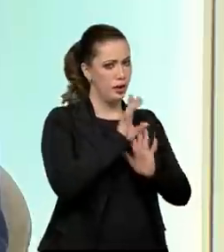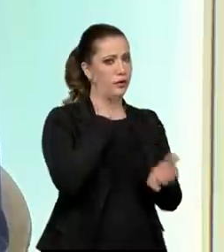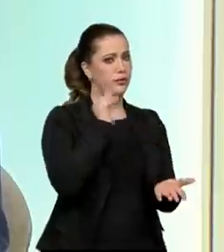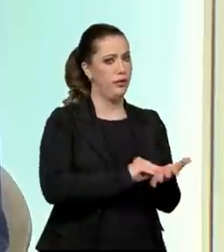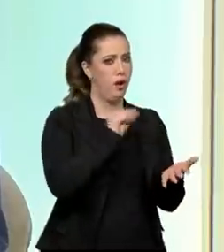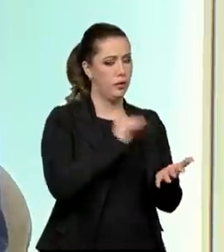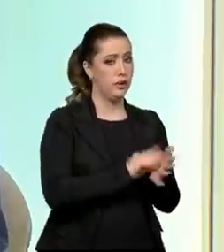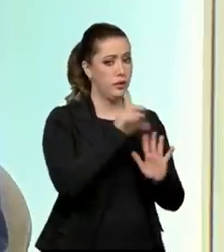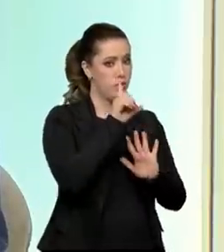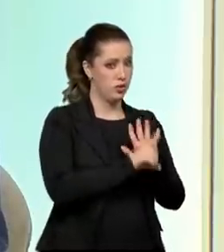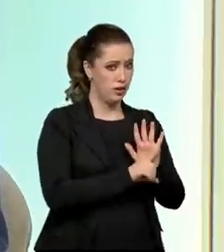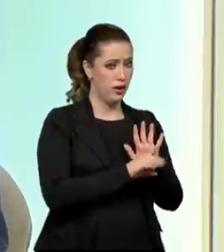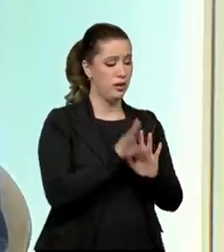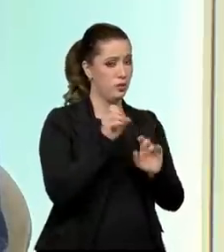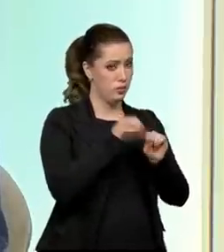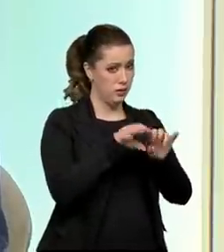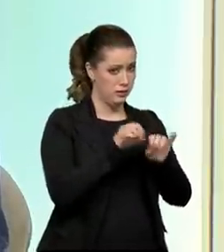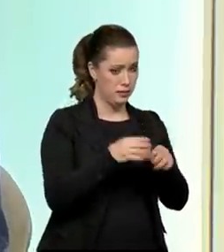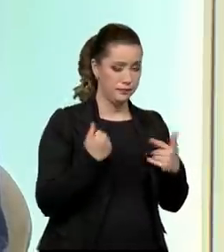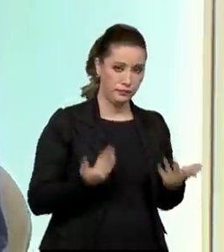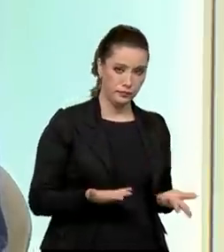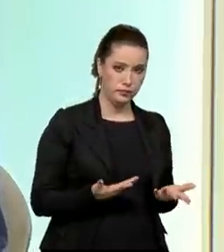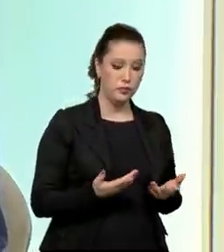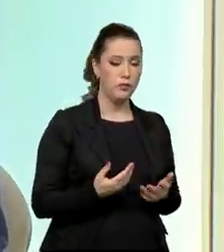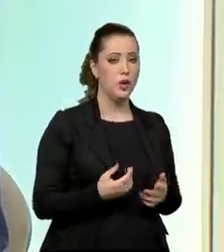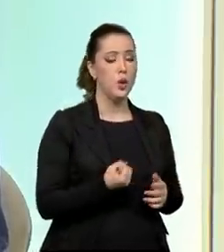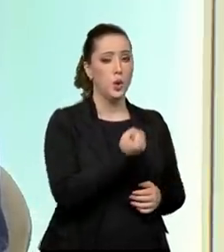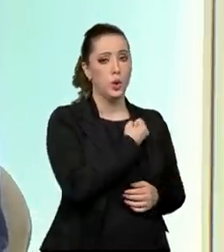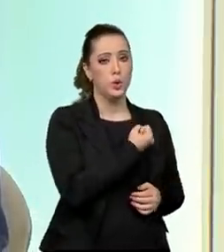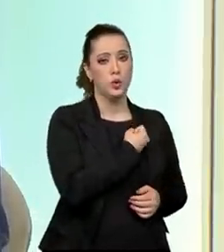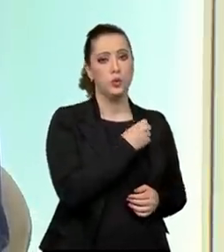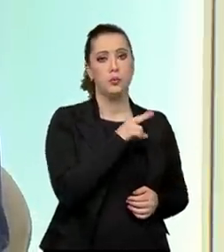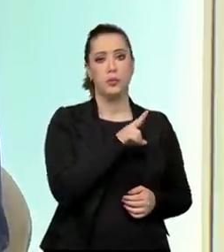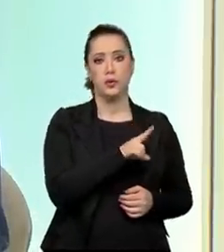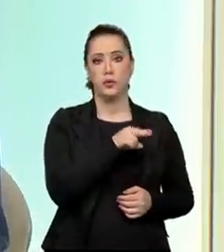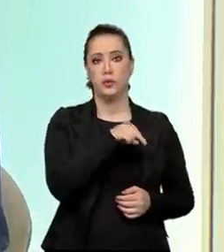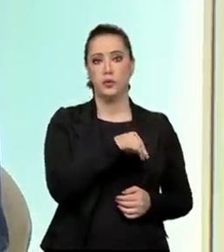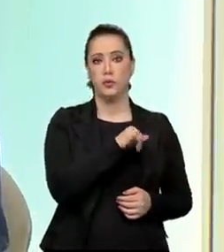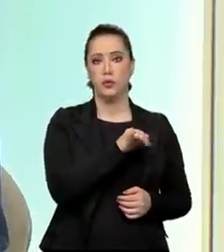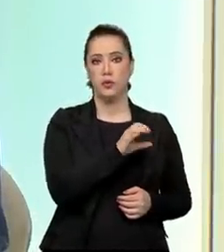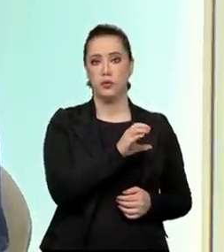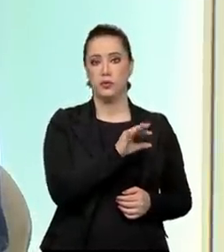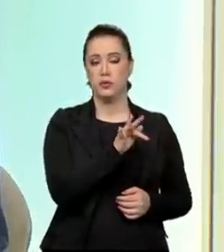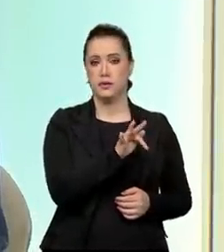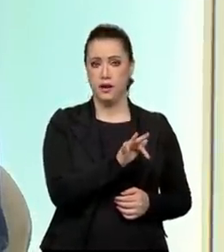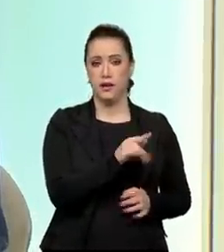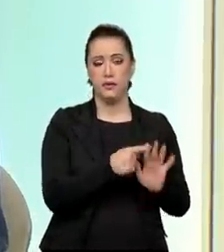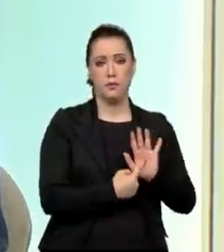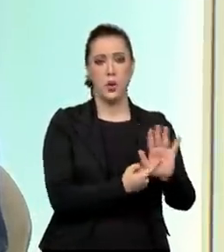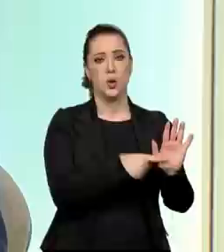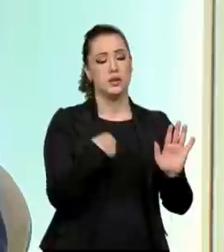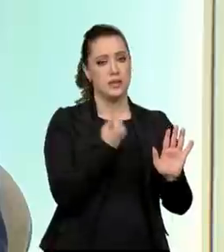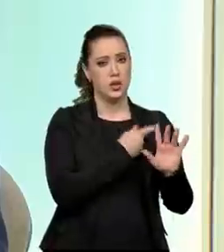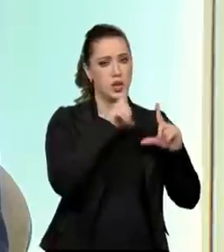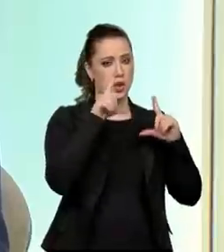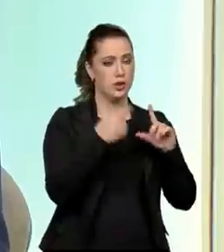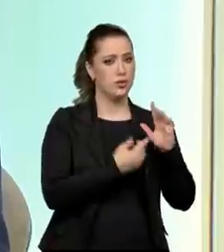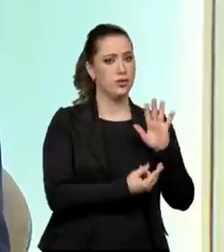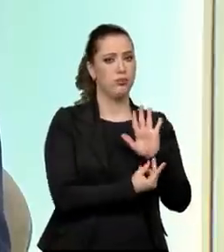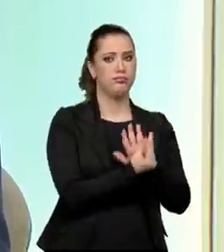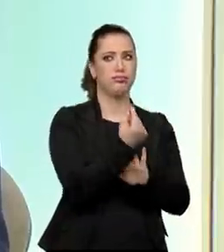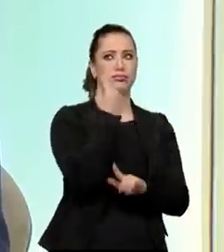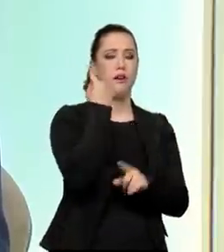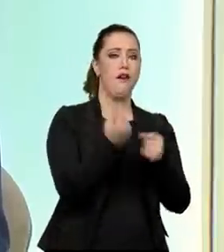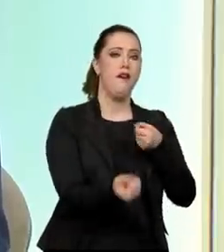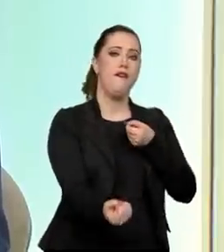direito do acesso à educação. Dados do Unicef apontam que com a pandemia nós já regredimos 20 anos,